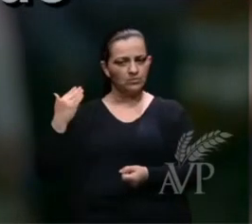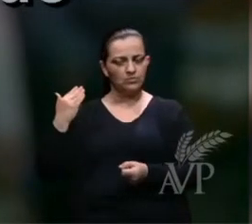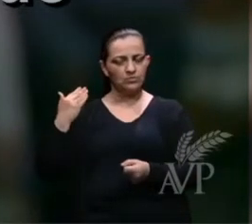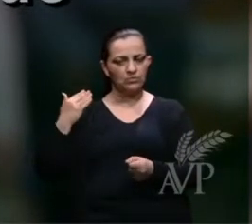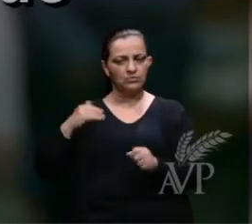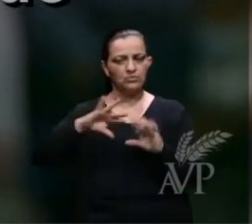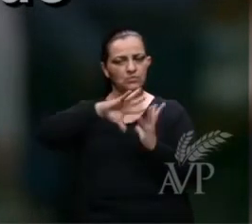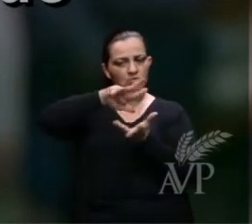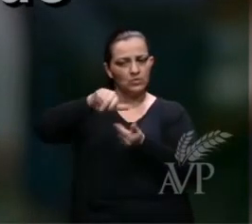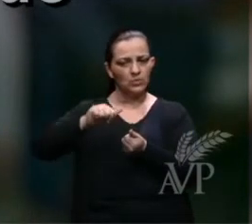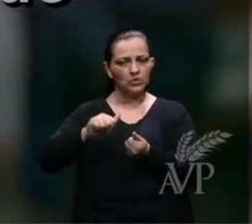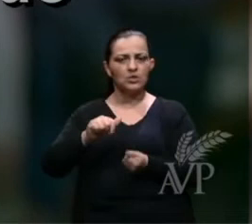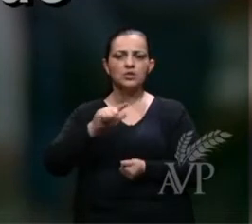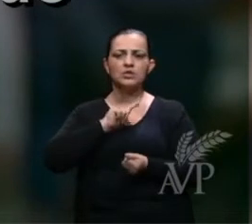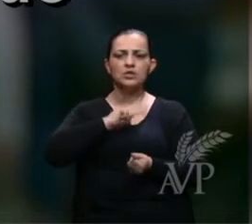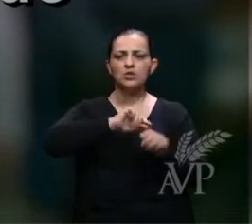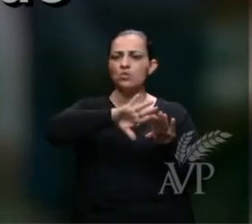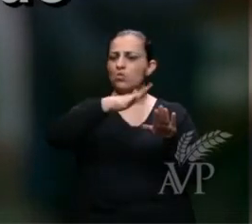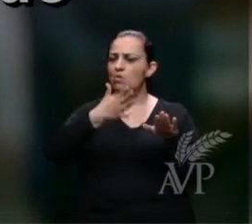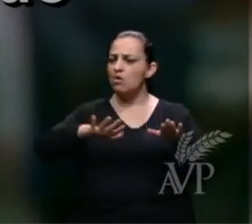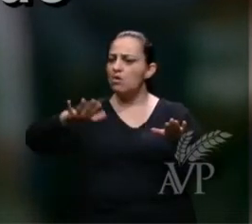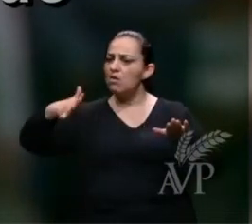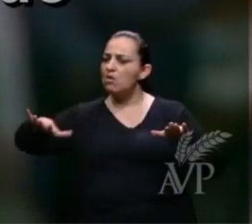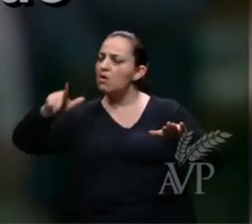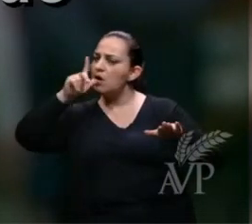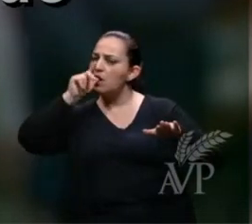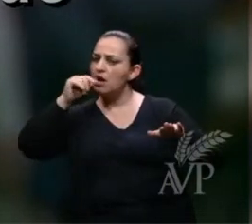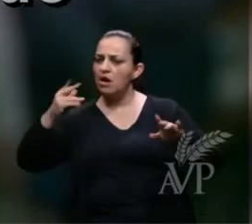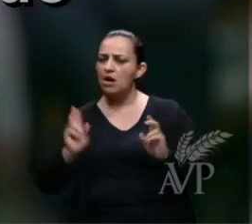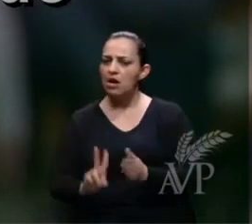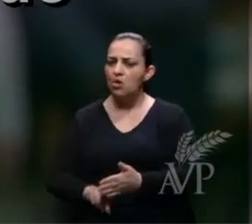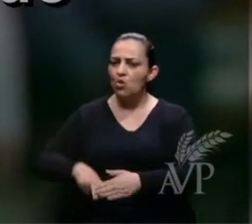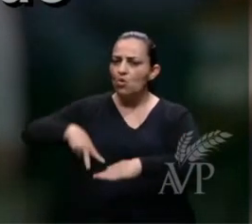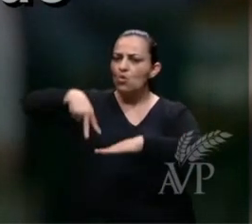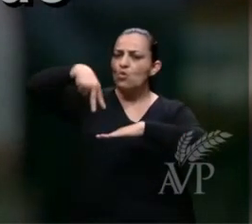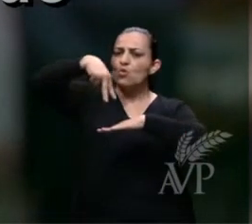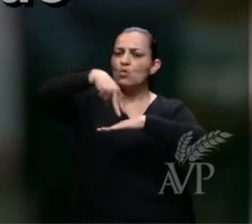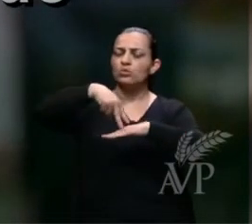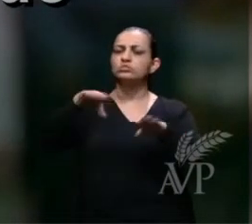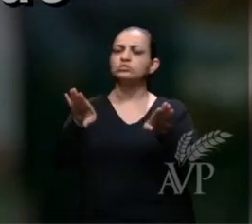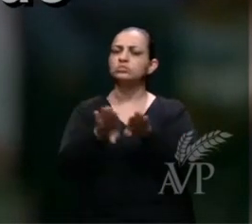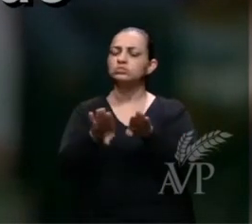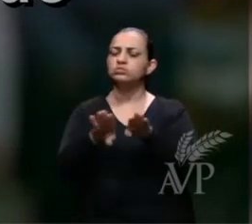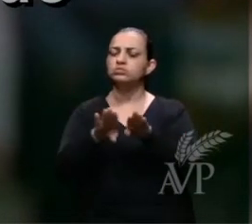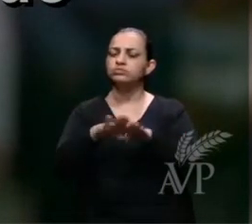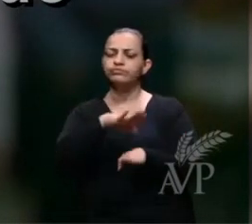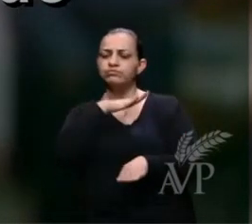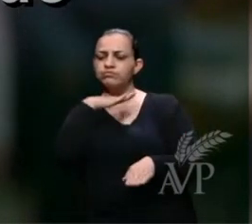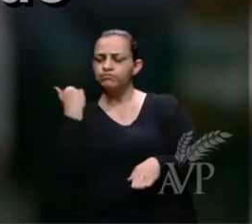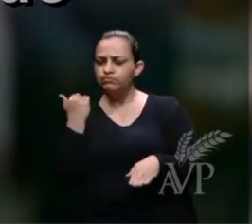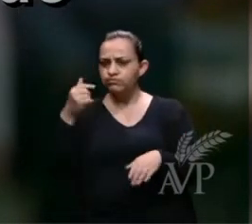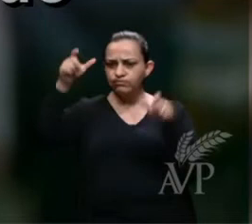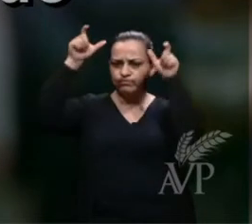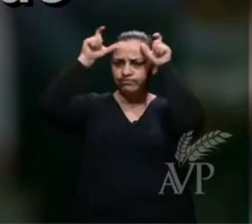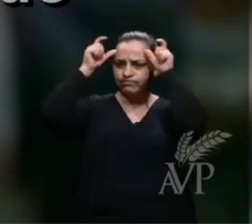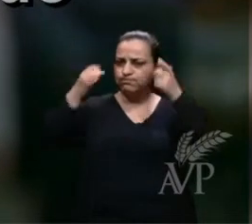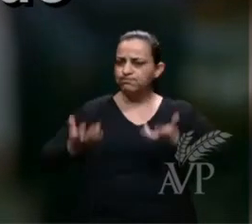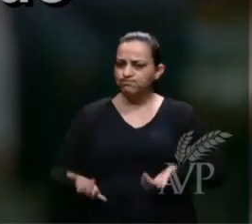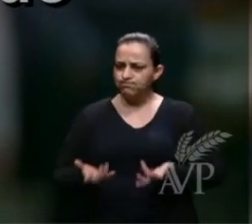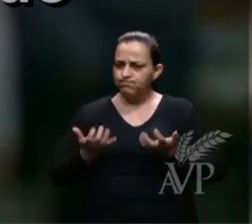o mar os mortos que nele havia, e a morte e o inferno,